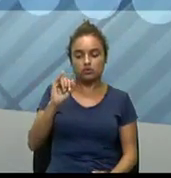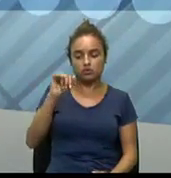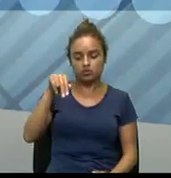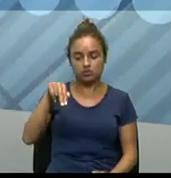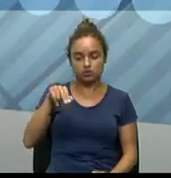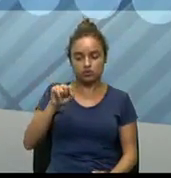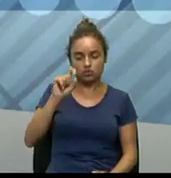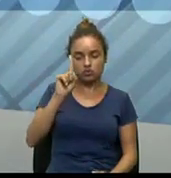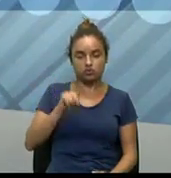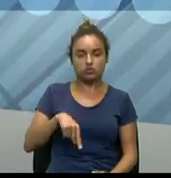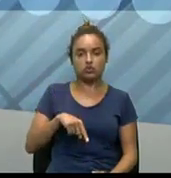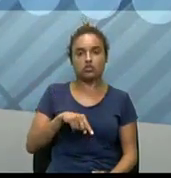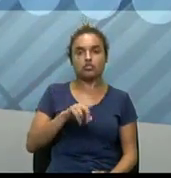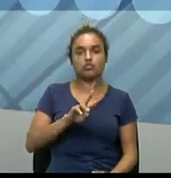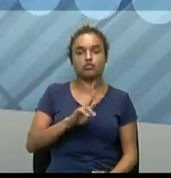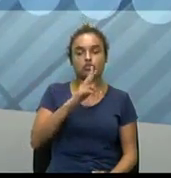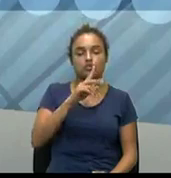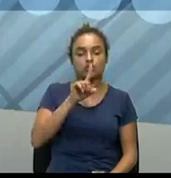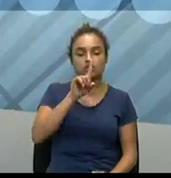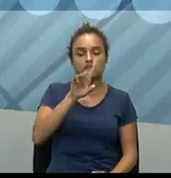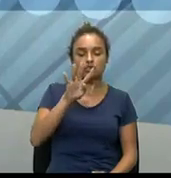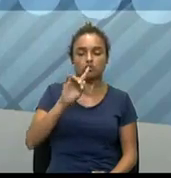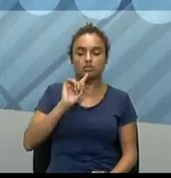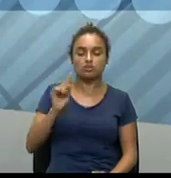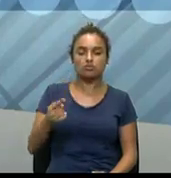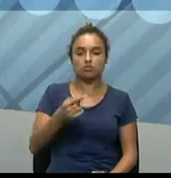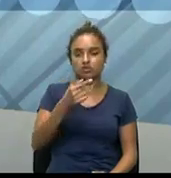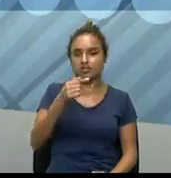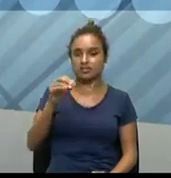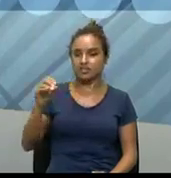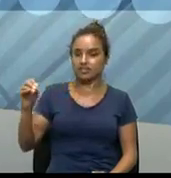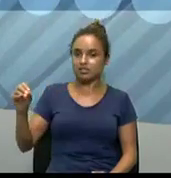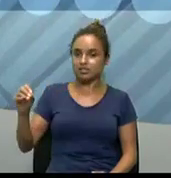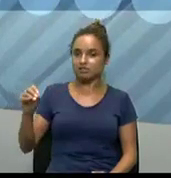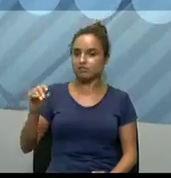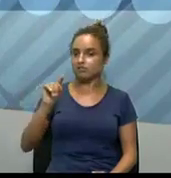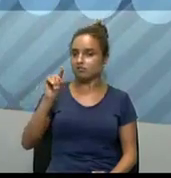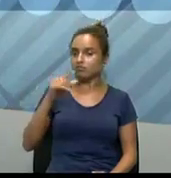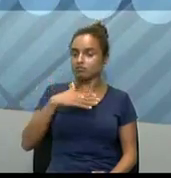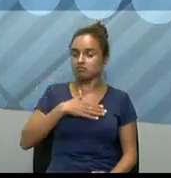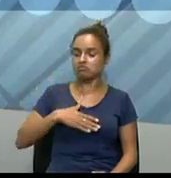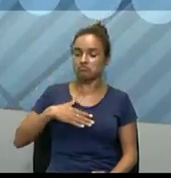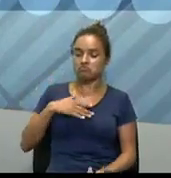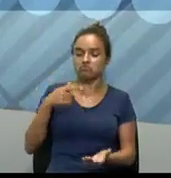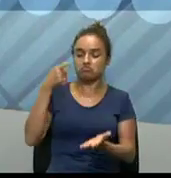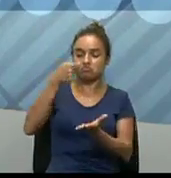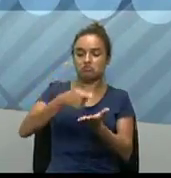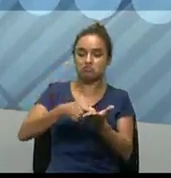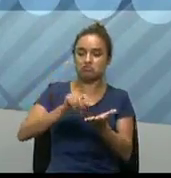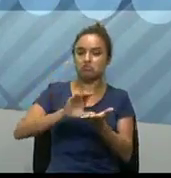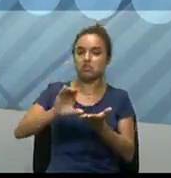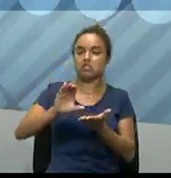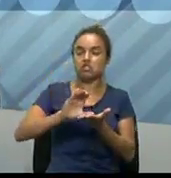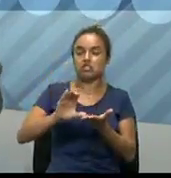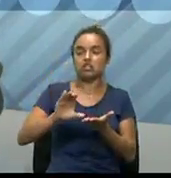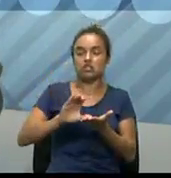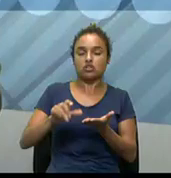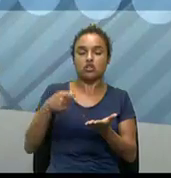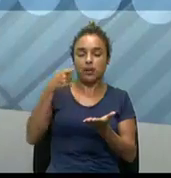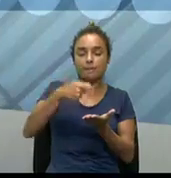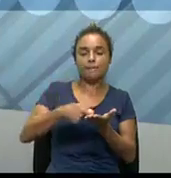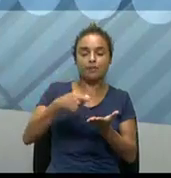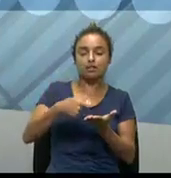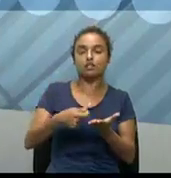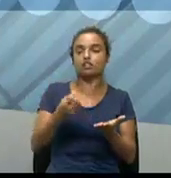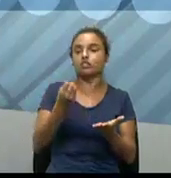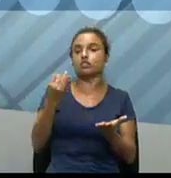.700, né? Então, para quem gosta de investir, ele precisa, então, né? Pensar aí, né?